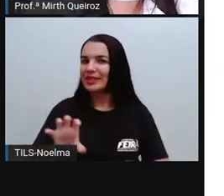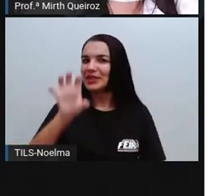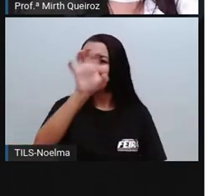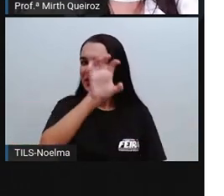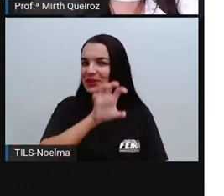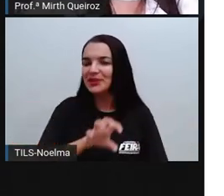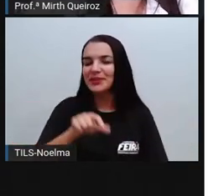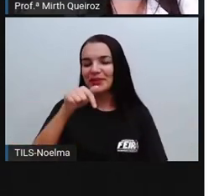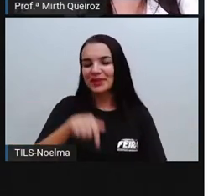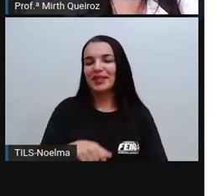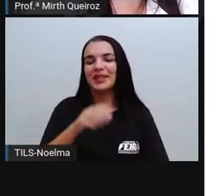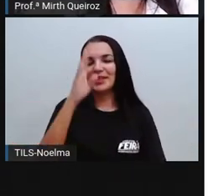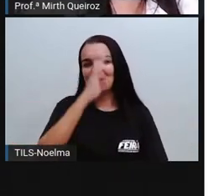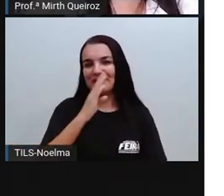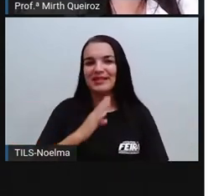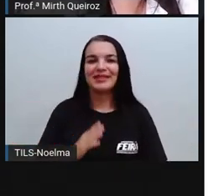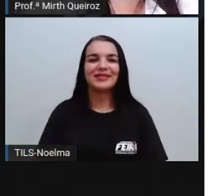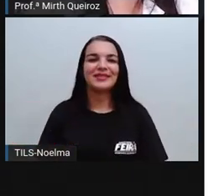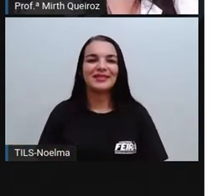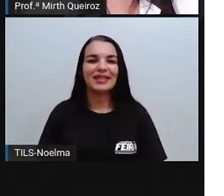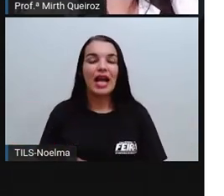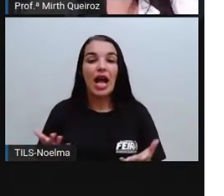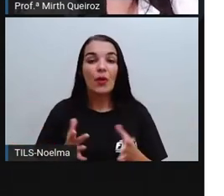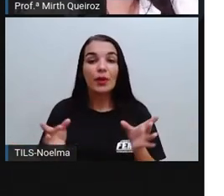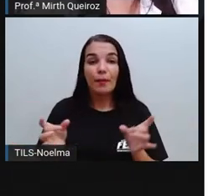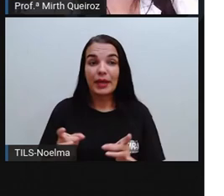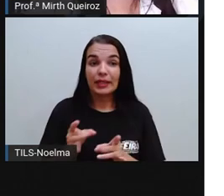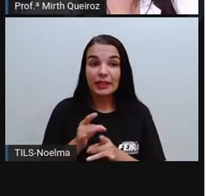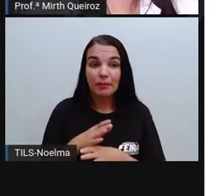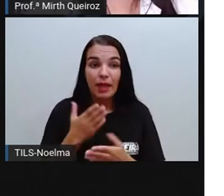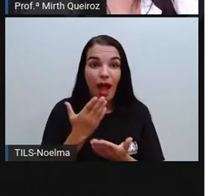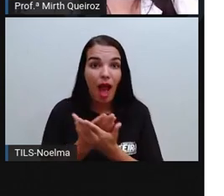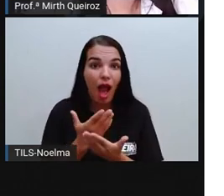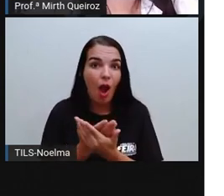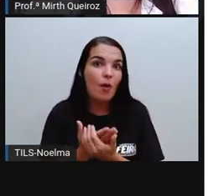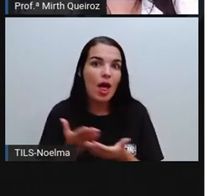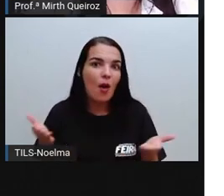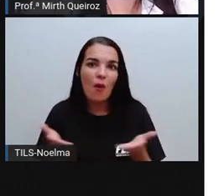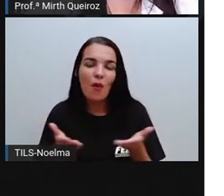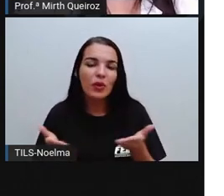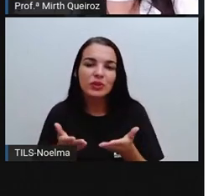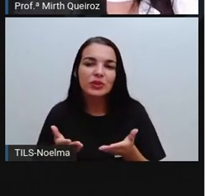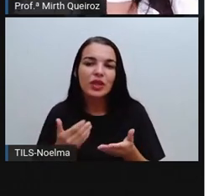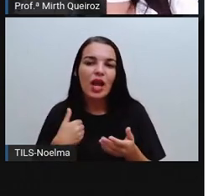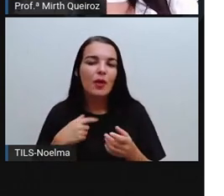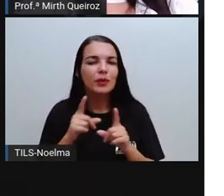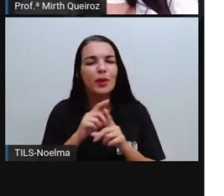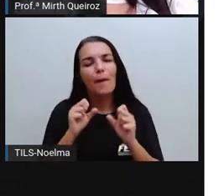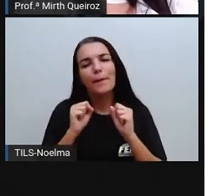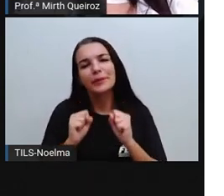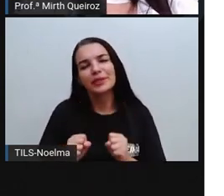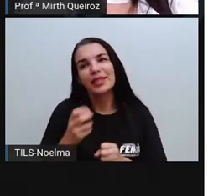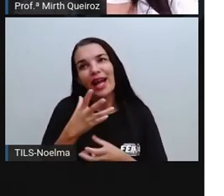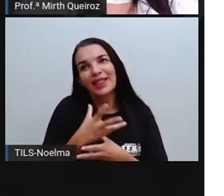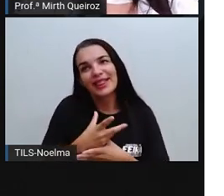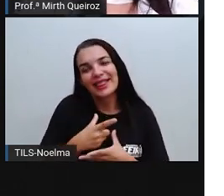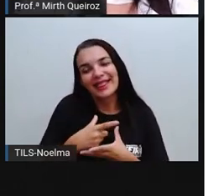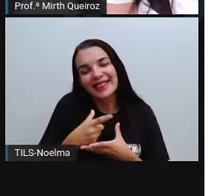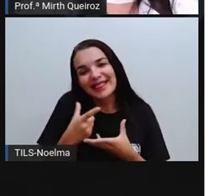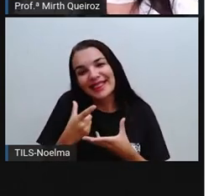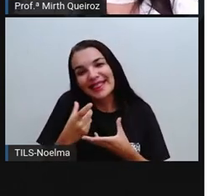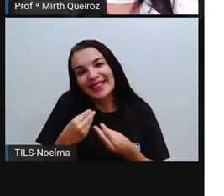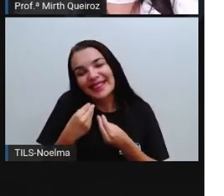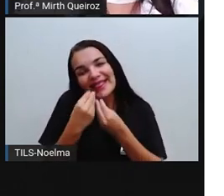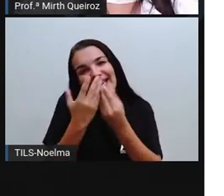em vários estados aí do Brasil. E para terminar a aula de hoje, eu não poderia deixar de trazer